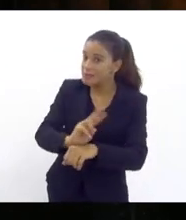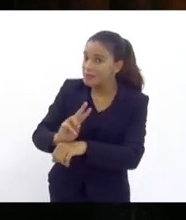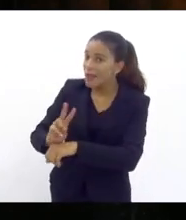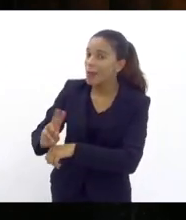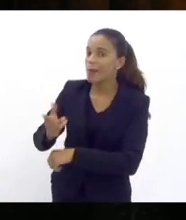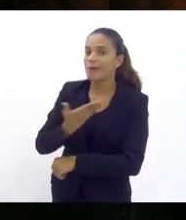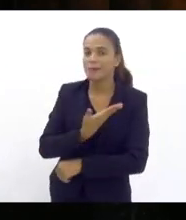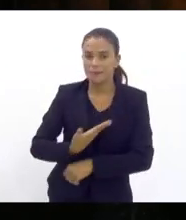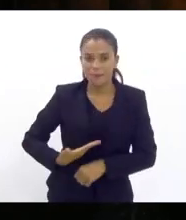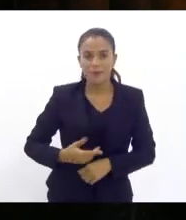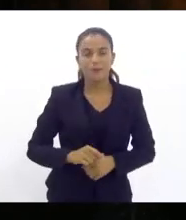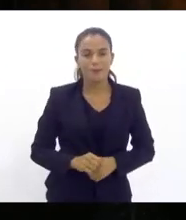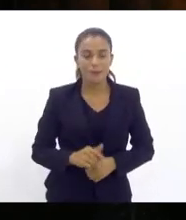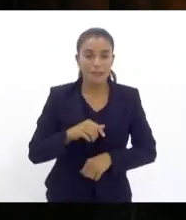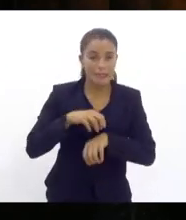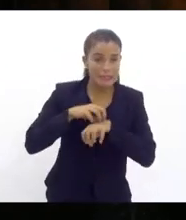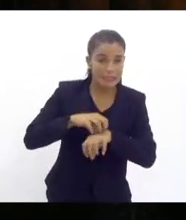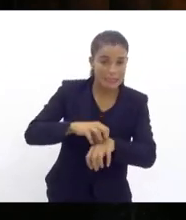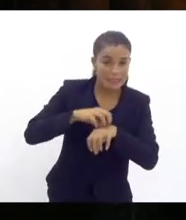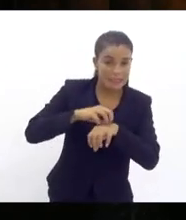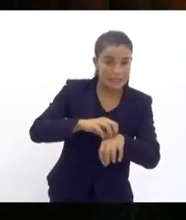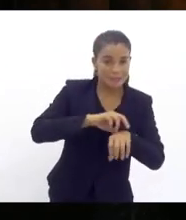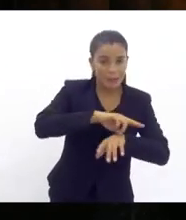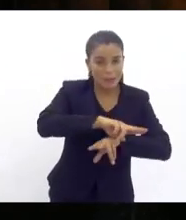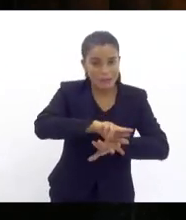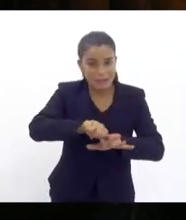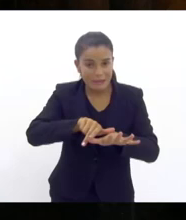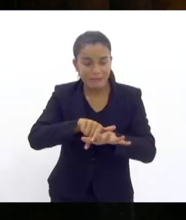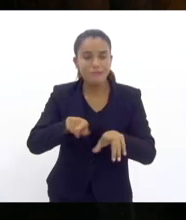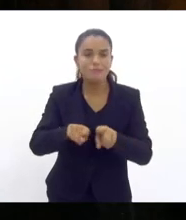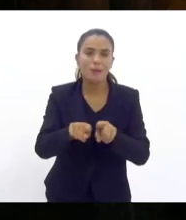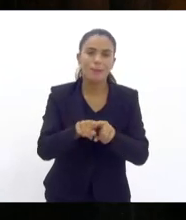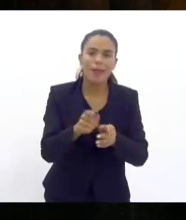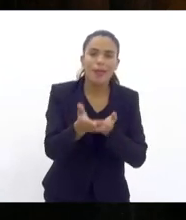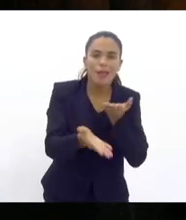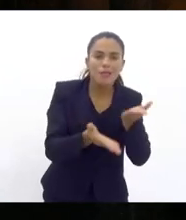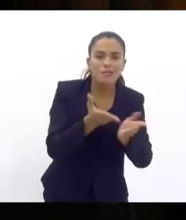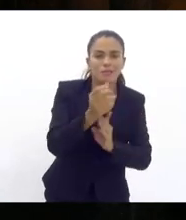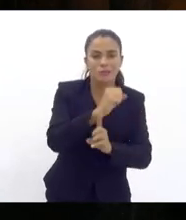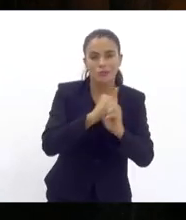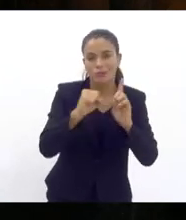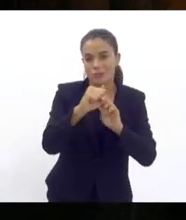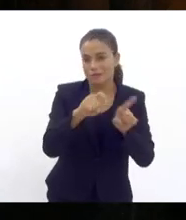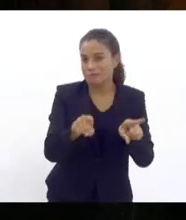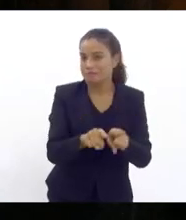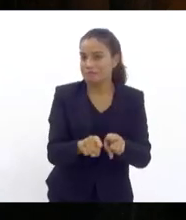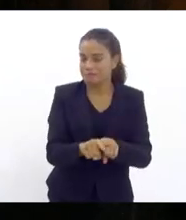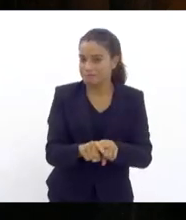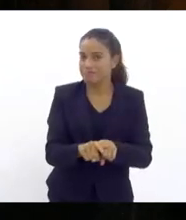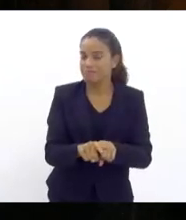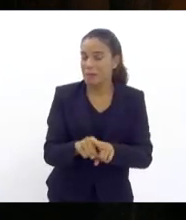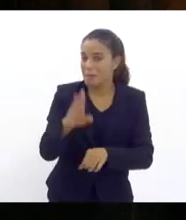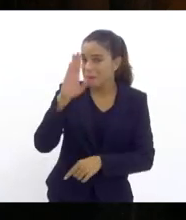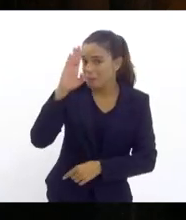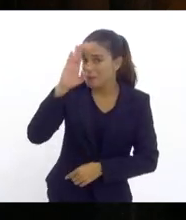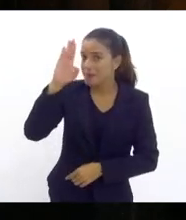pública de transportes e de assistência social principalmente